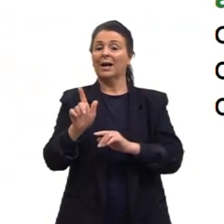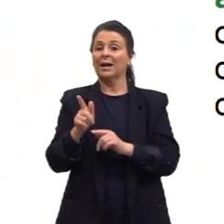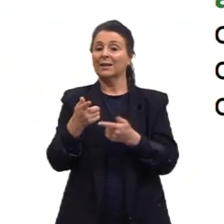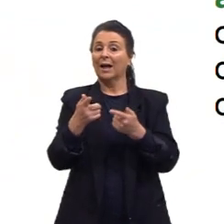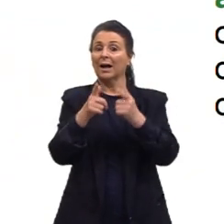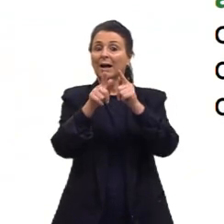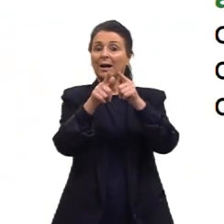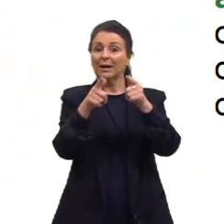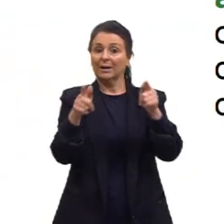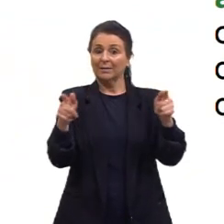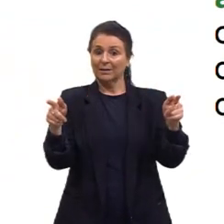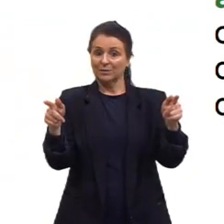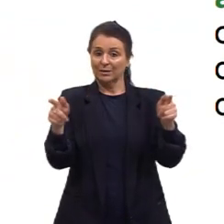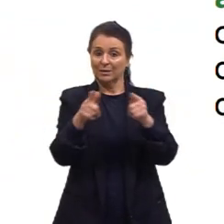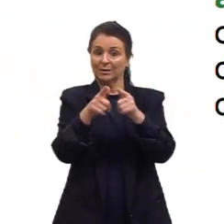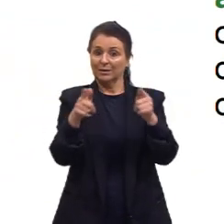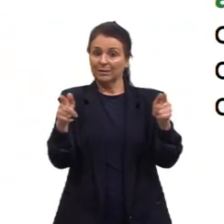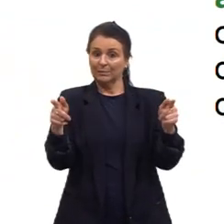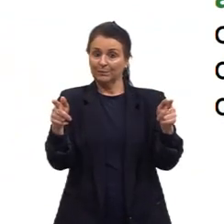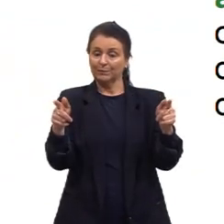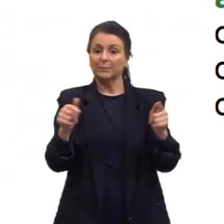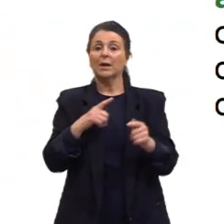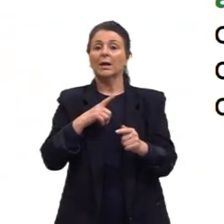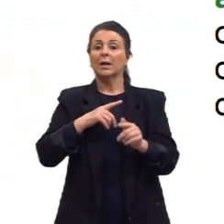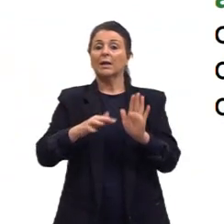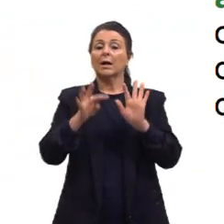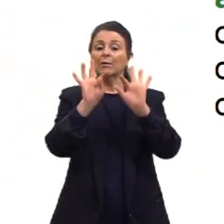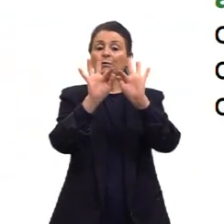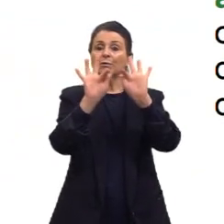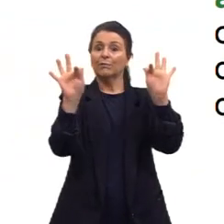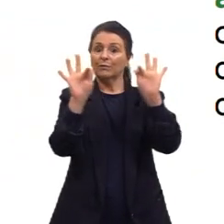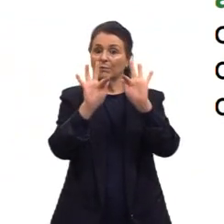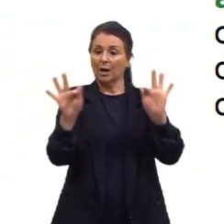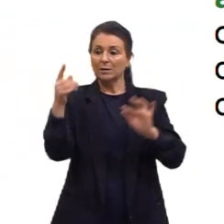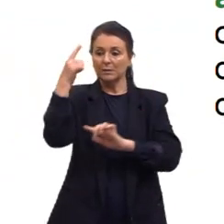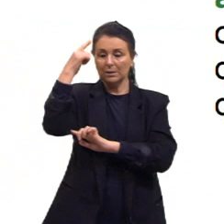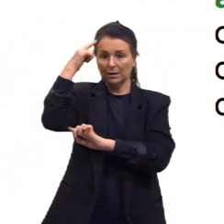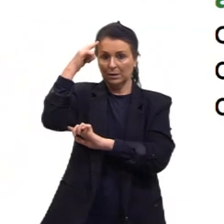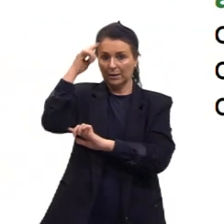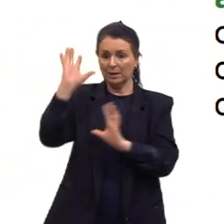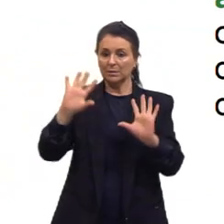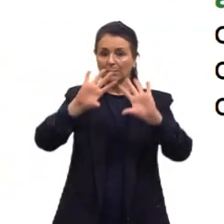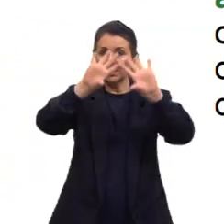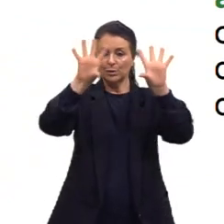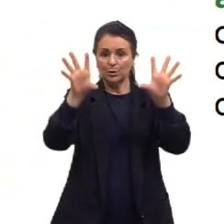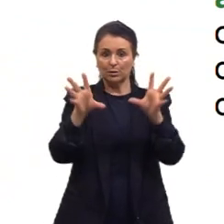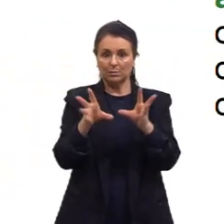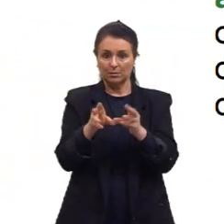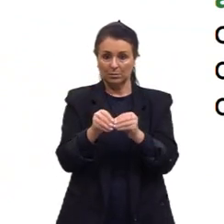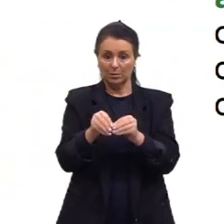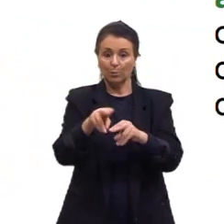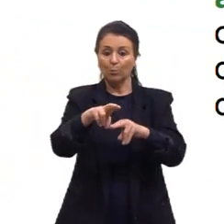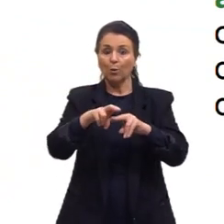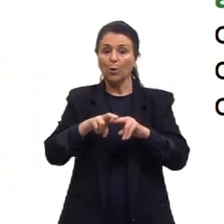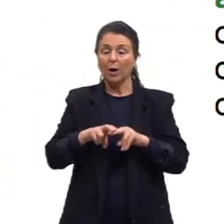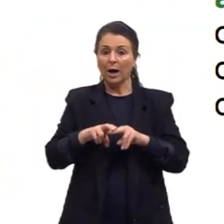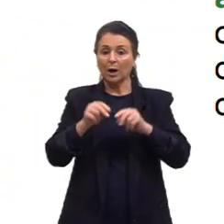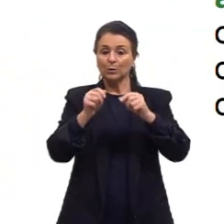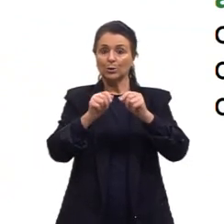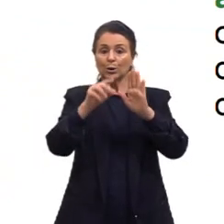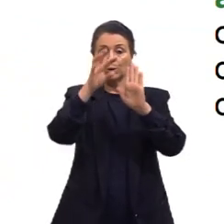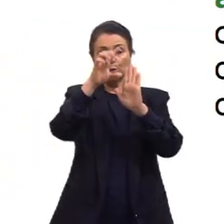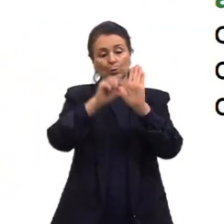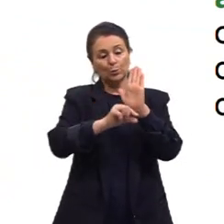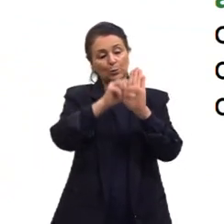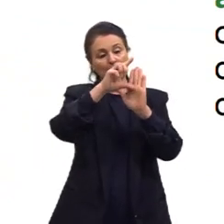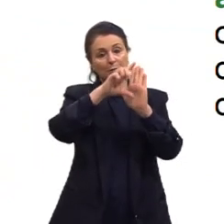O texto jornalístico vai apresentar frases e ideias que são mais sucintas, por questão de espaço nos textos que são